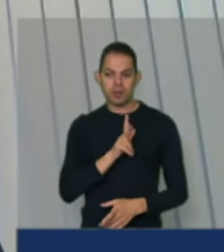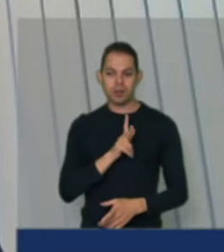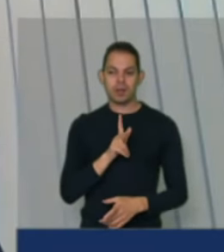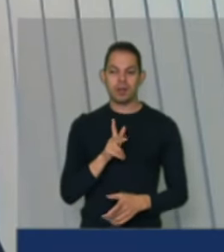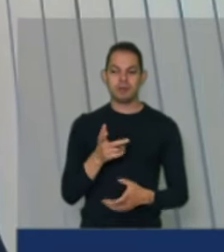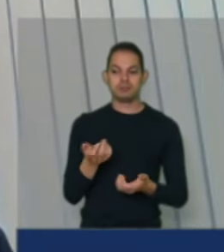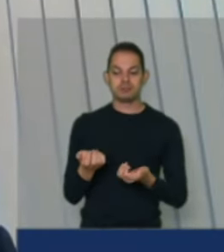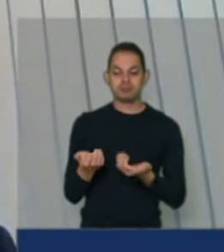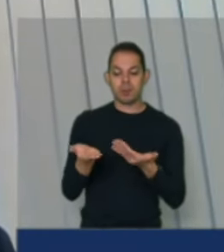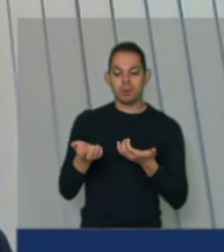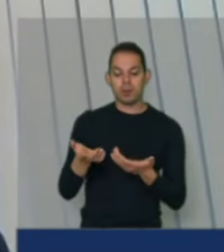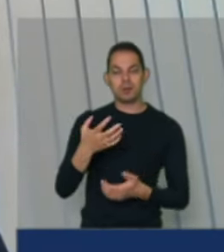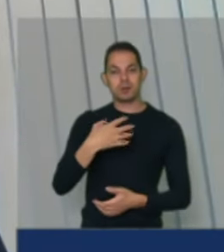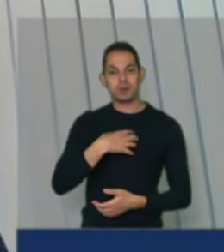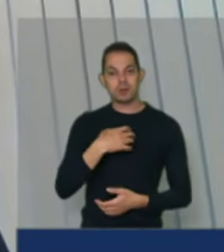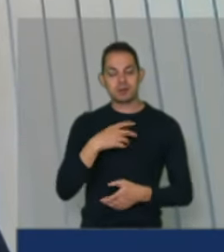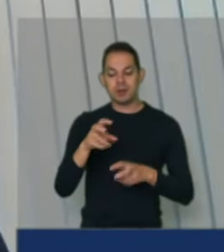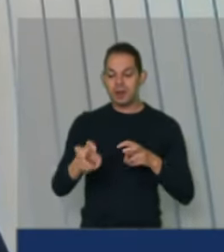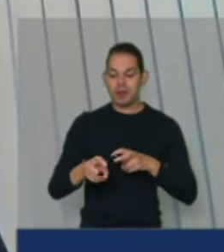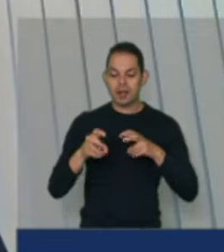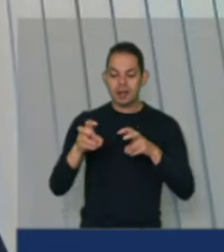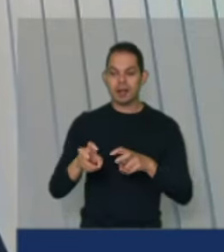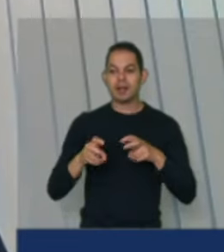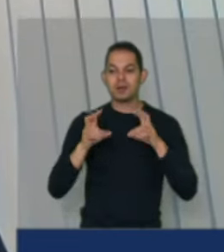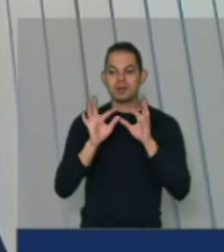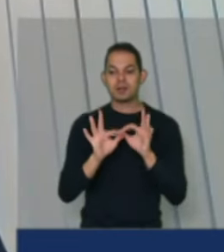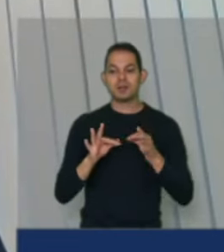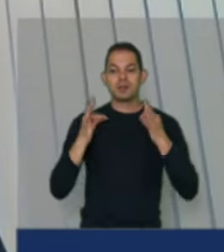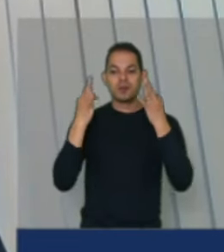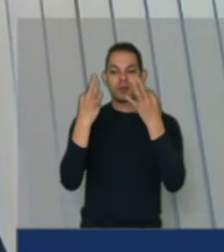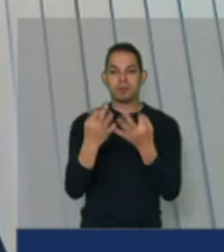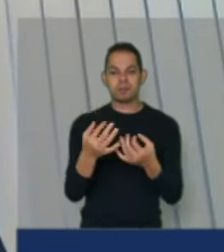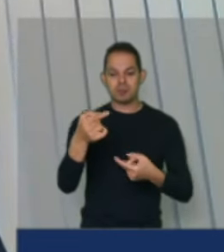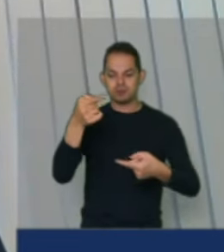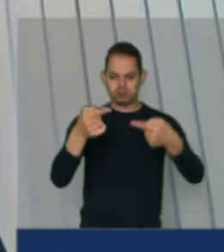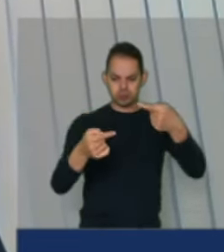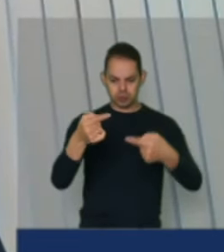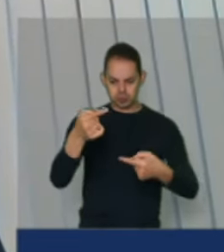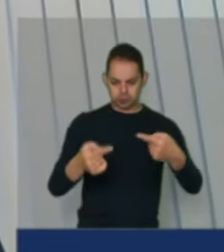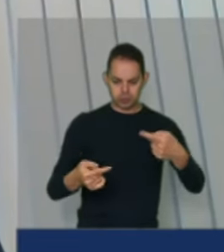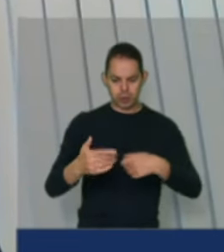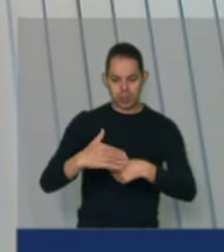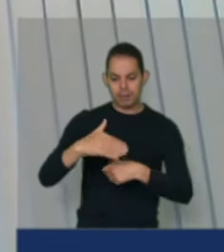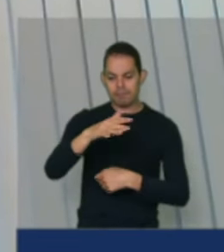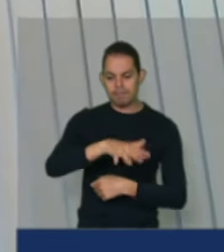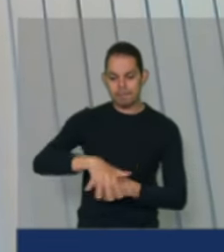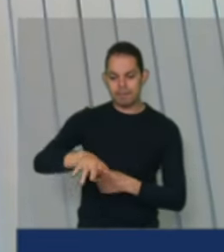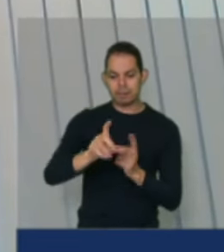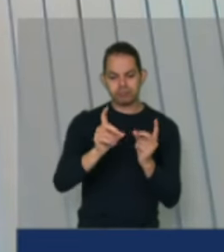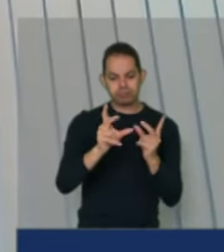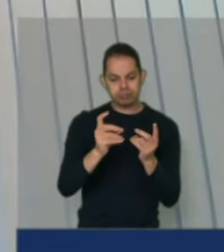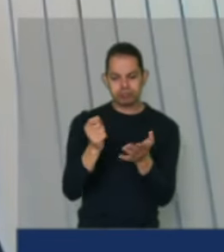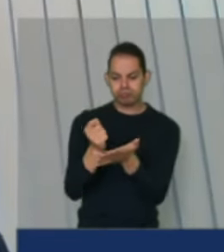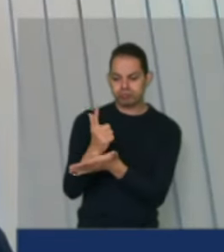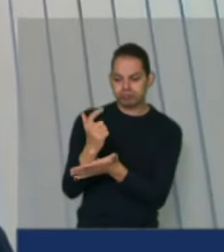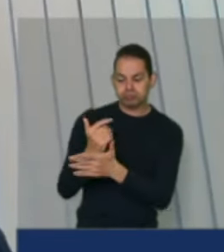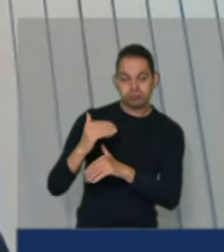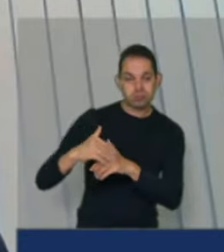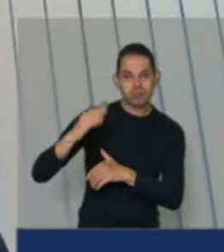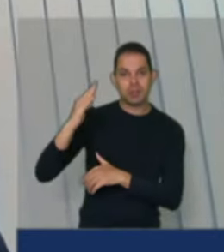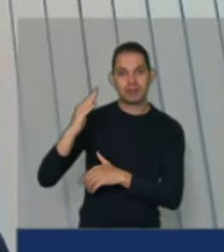esse agricultor familiar consiga ser o mais competitivo possível em mercados que são cada vez mais concentrados